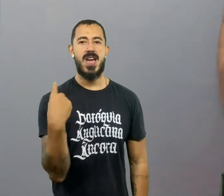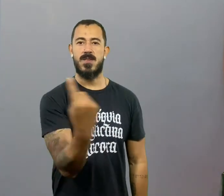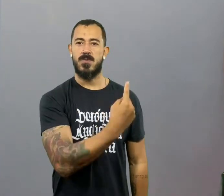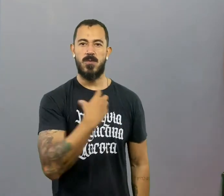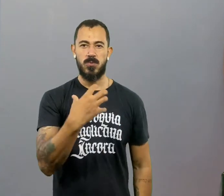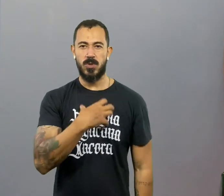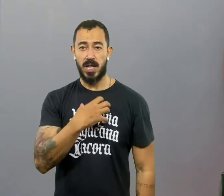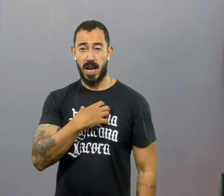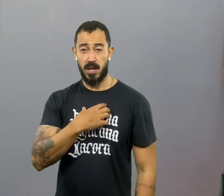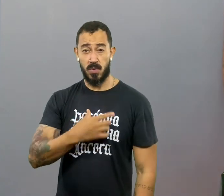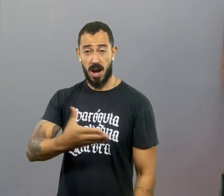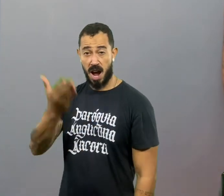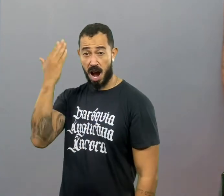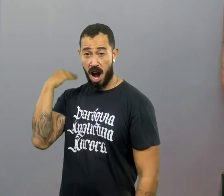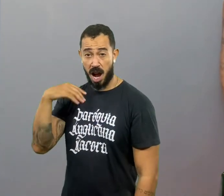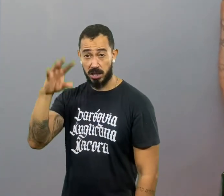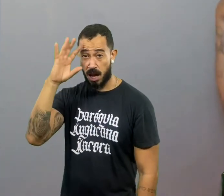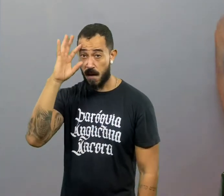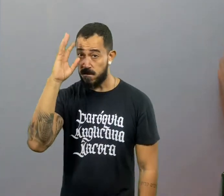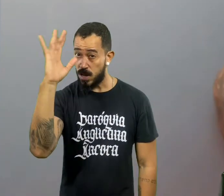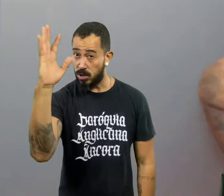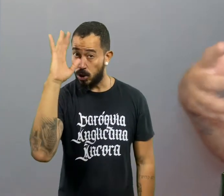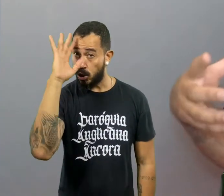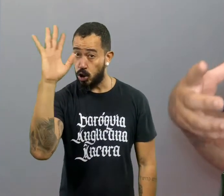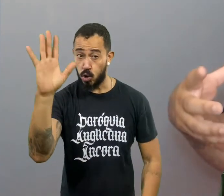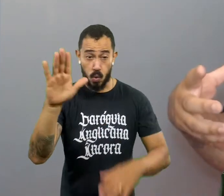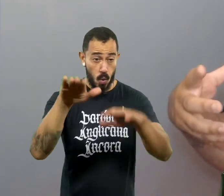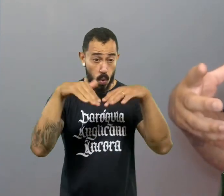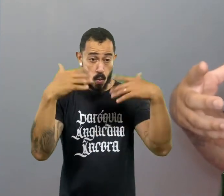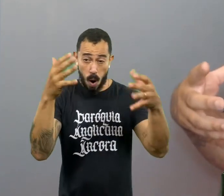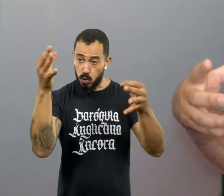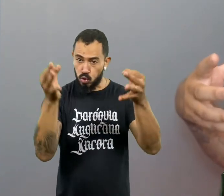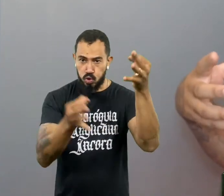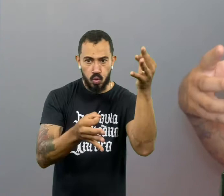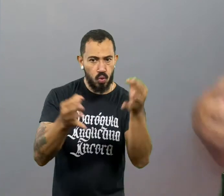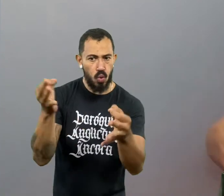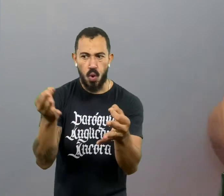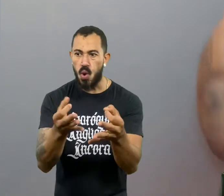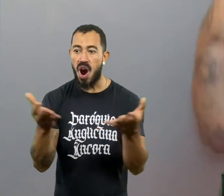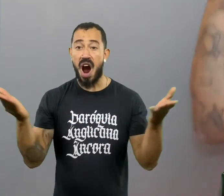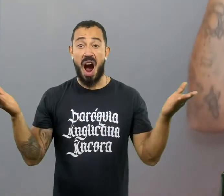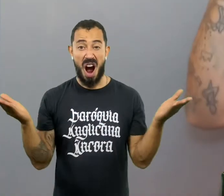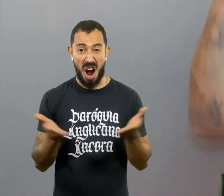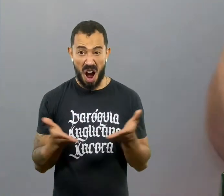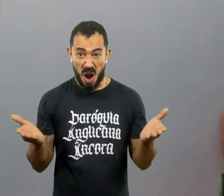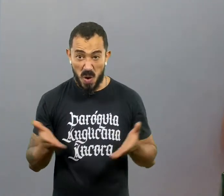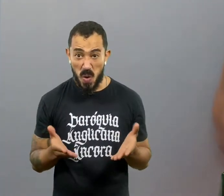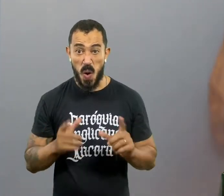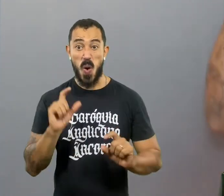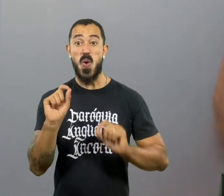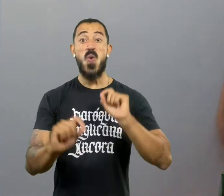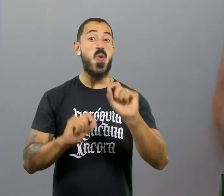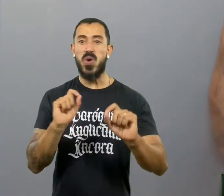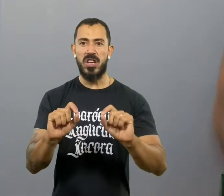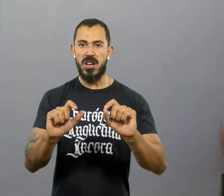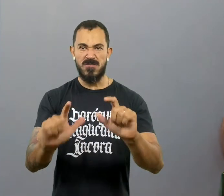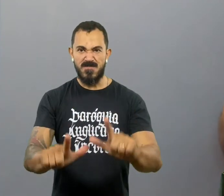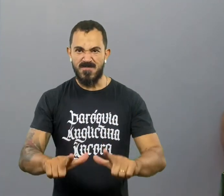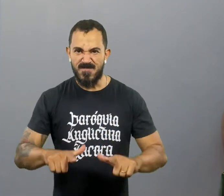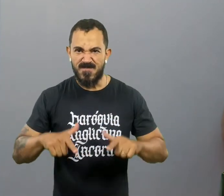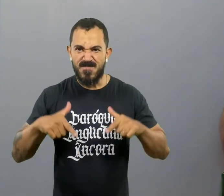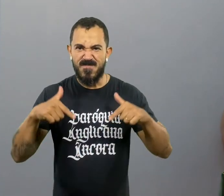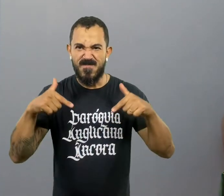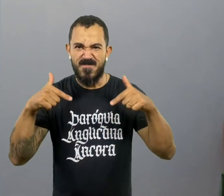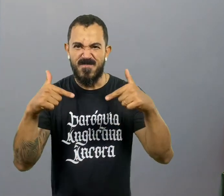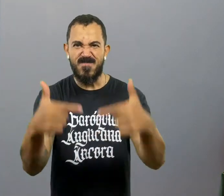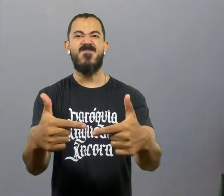feito uma boa reflexão anterior, bom julgar a vida acerca das coisas, sabe? Agora ele está se gastando em plena execução